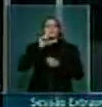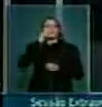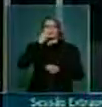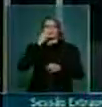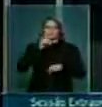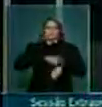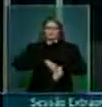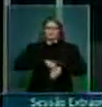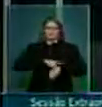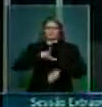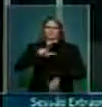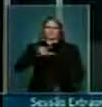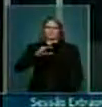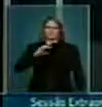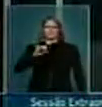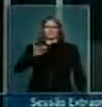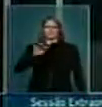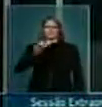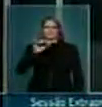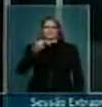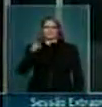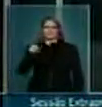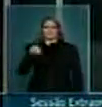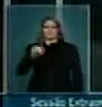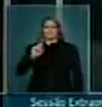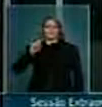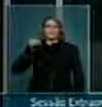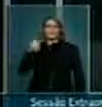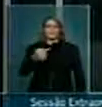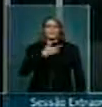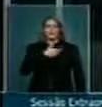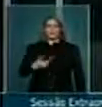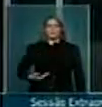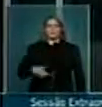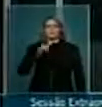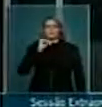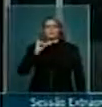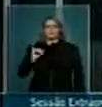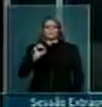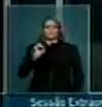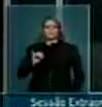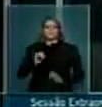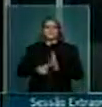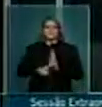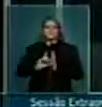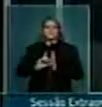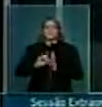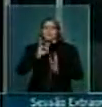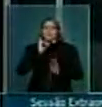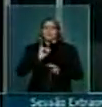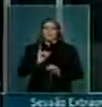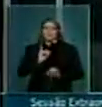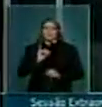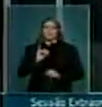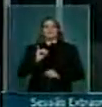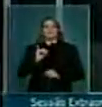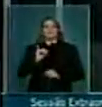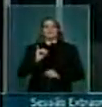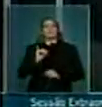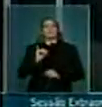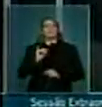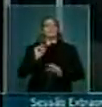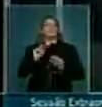licitação. Quando você dá conhecimento do preço do governo, da previsão do governo da licitação, a